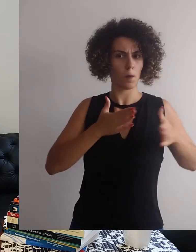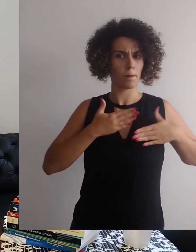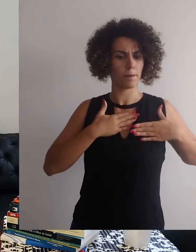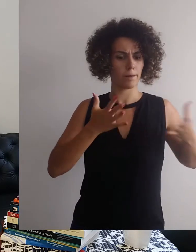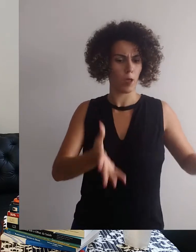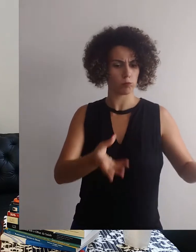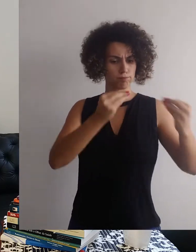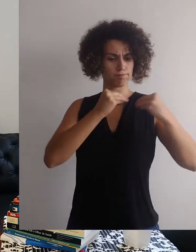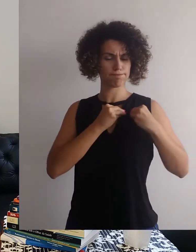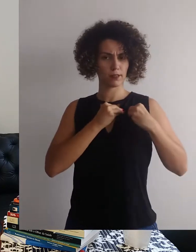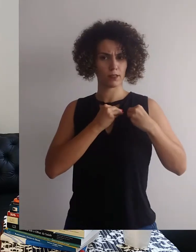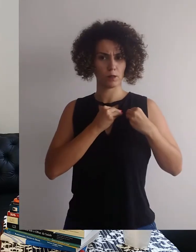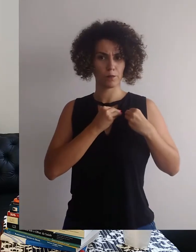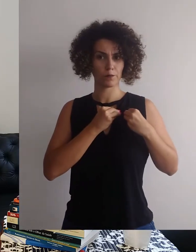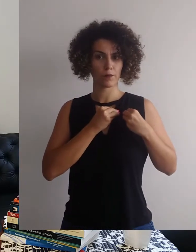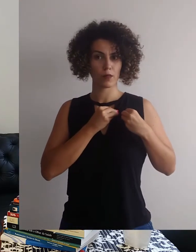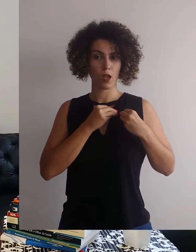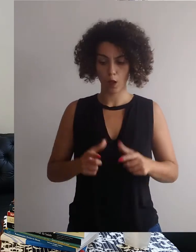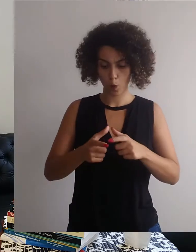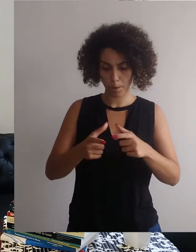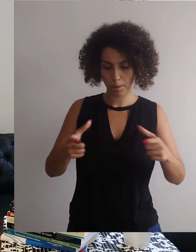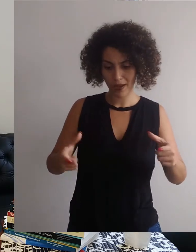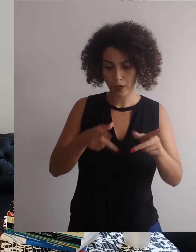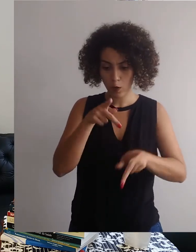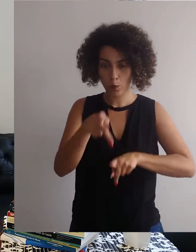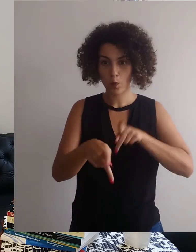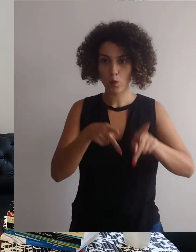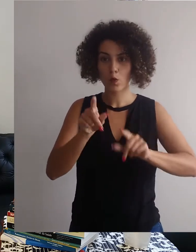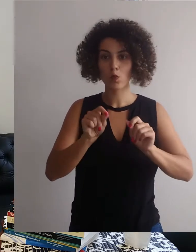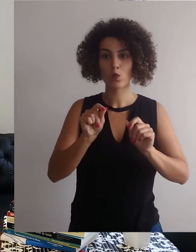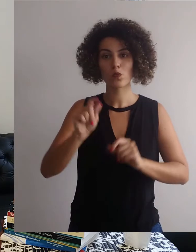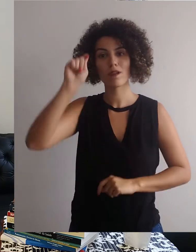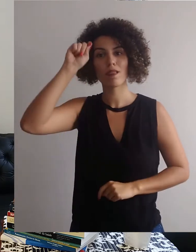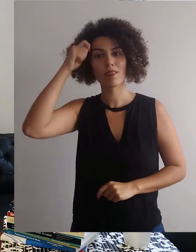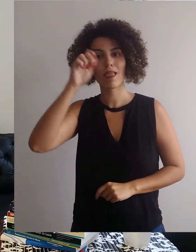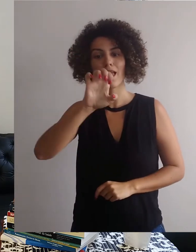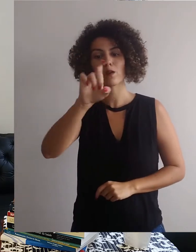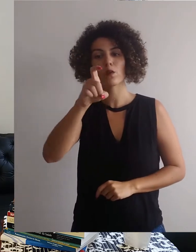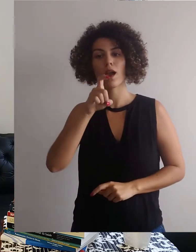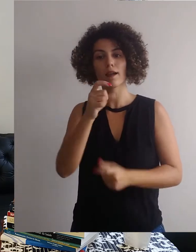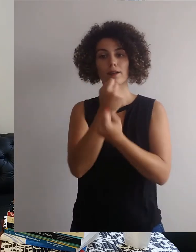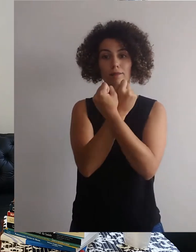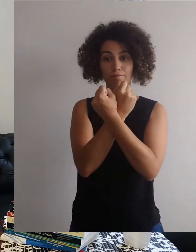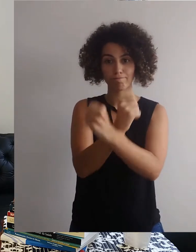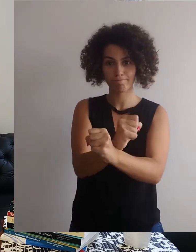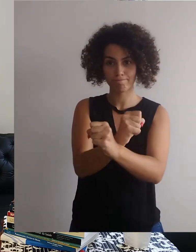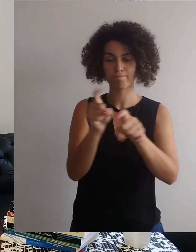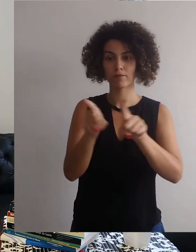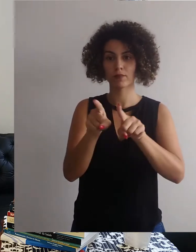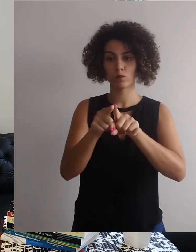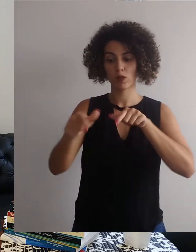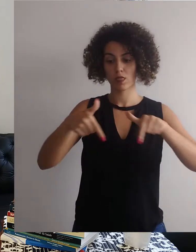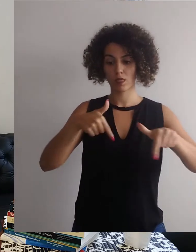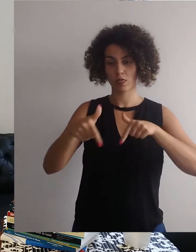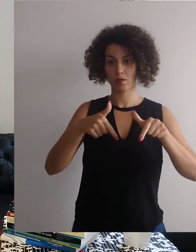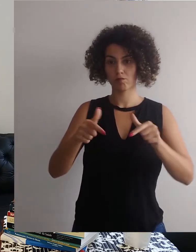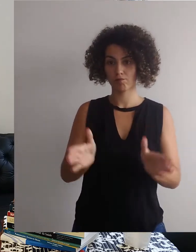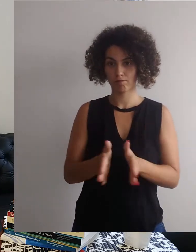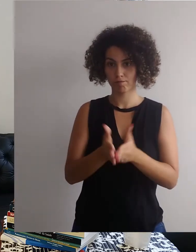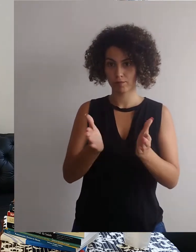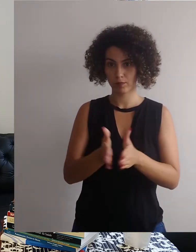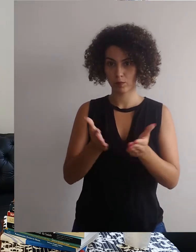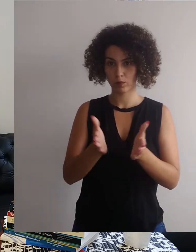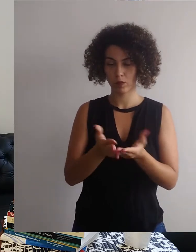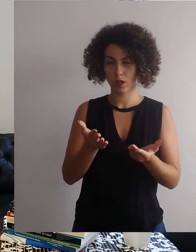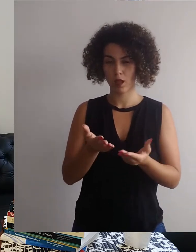seus ganhos econômicos e seu status social. Com grande parte da população marginalizada, principalmente os negros recém-libertos e os